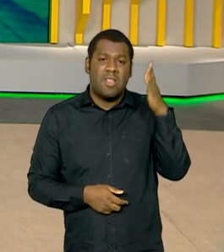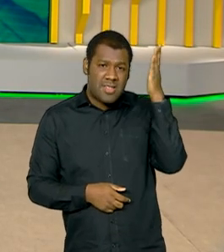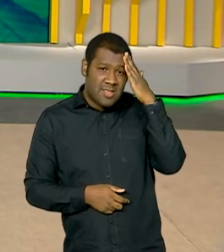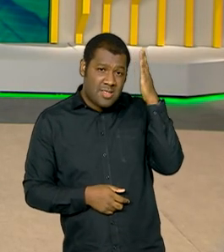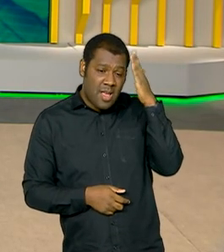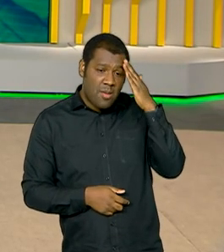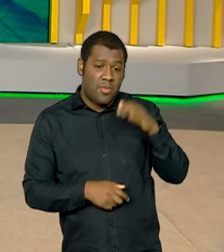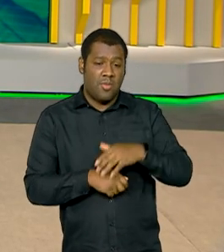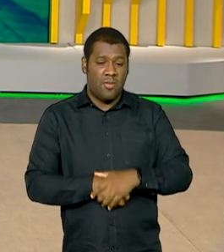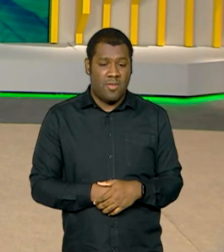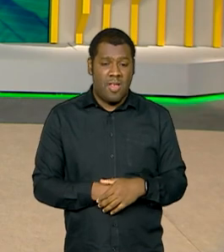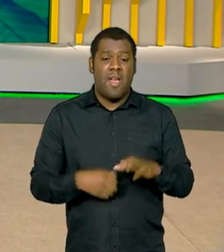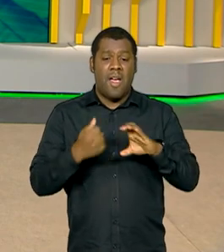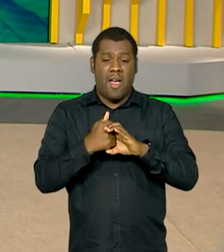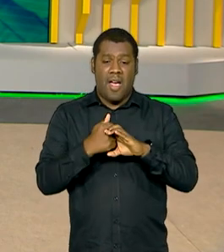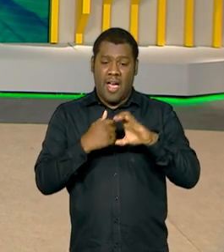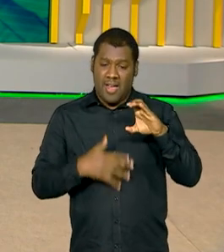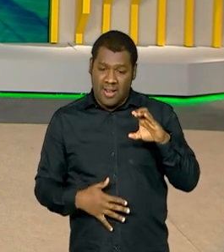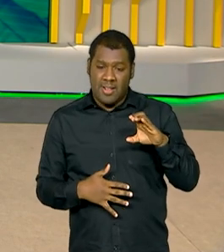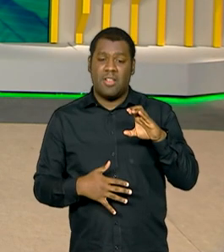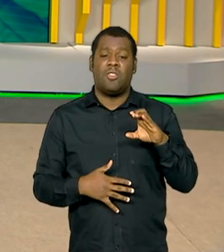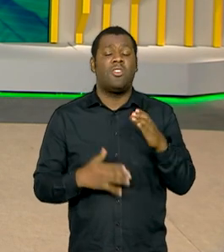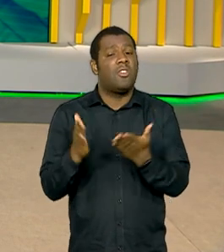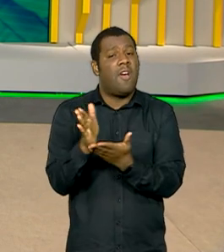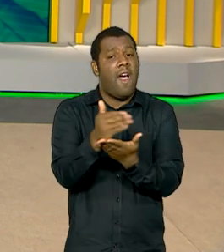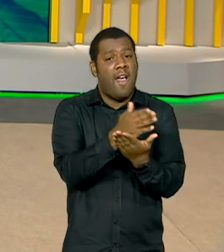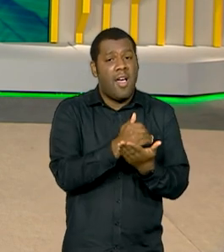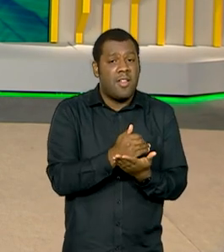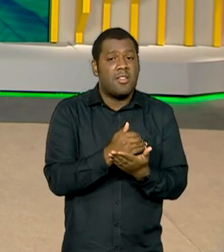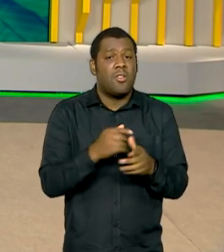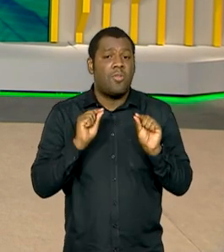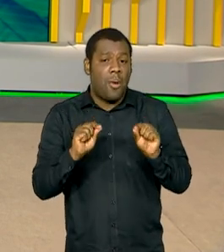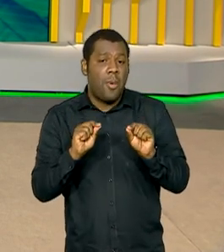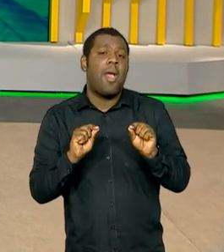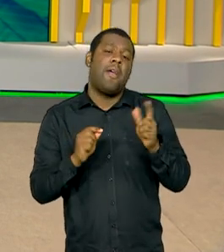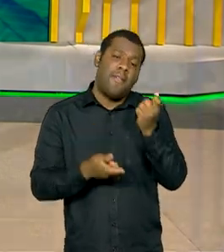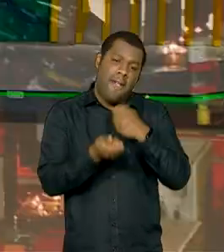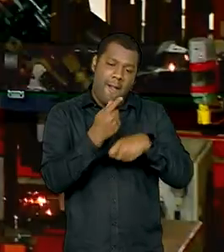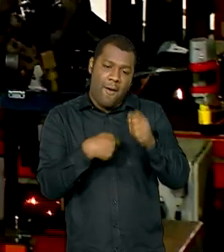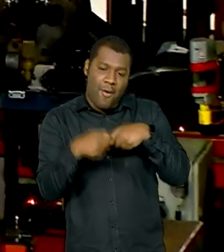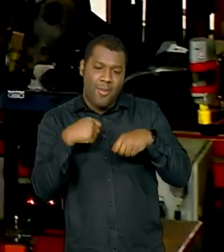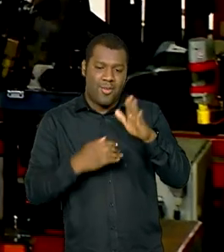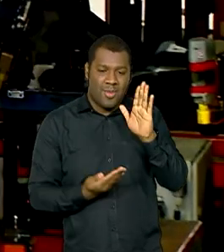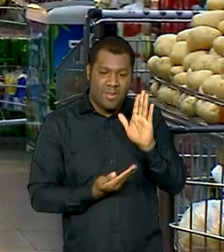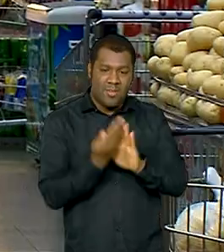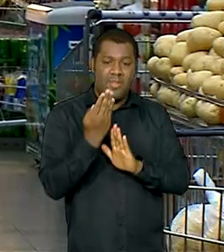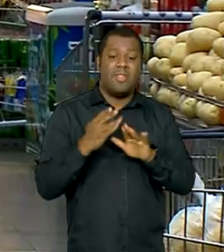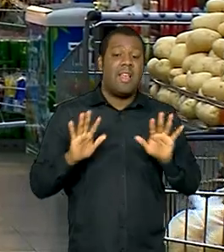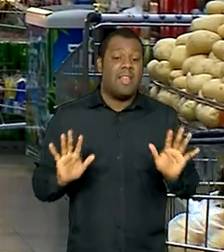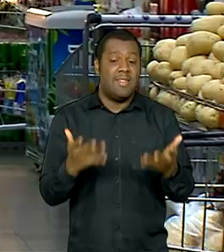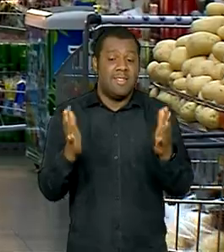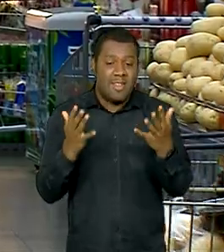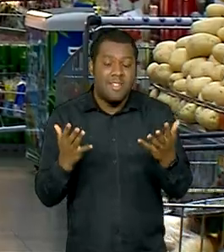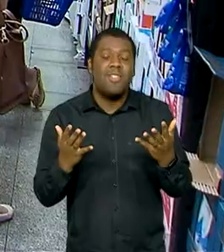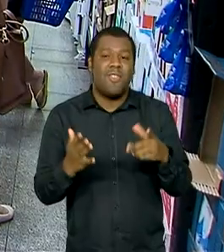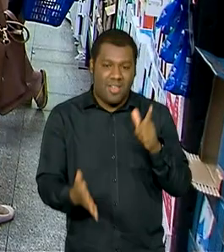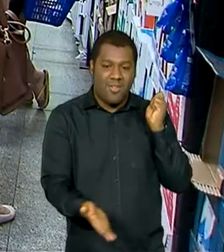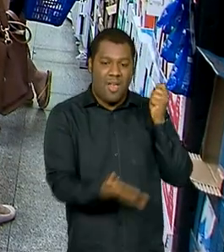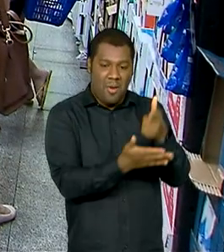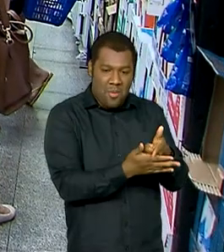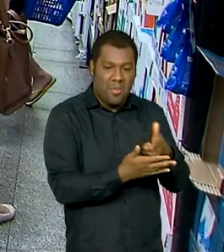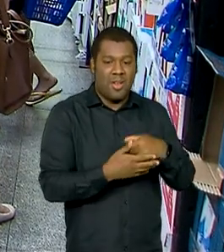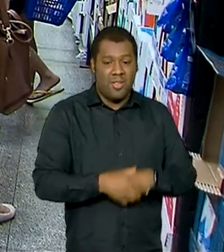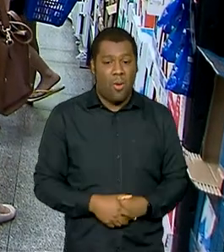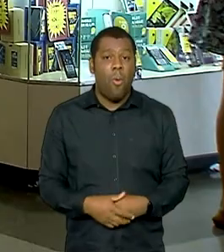um dos fatores que leva ao aumento da arrecadação é o crescimento econômico que incentiva o consumo. E é justamente isso que